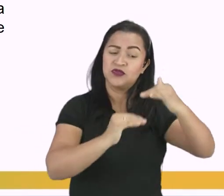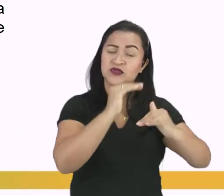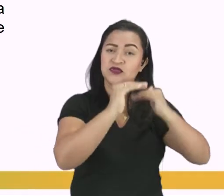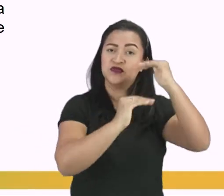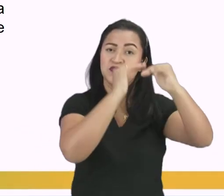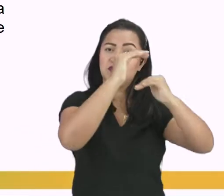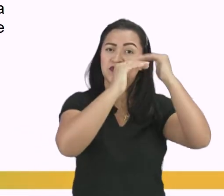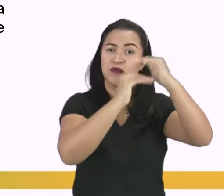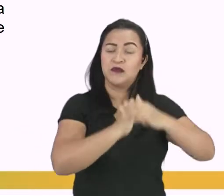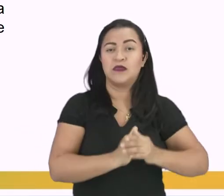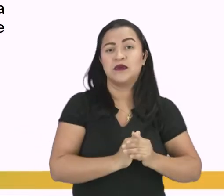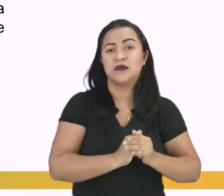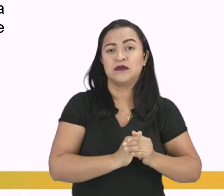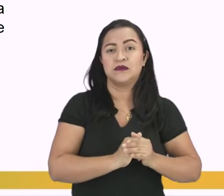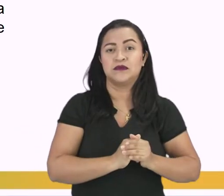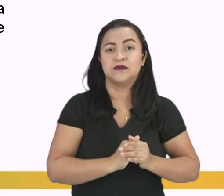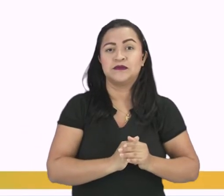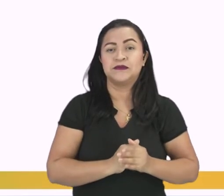soberania.